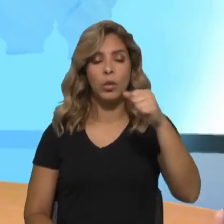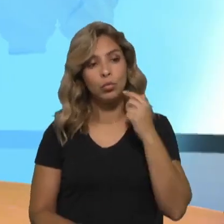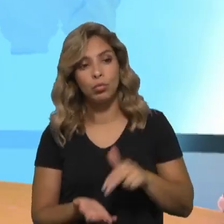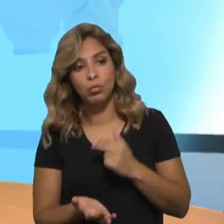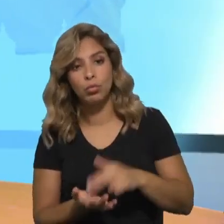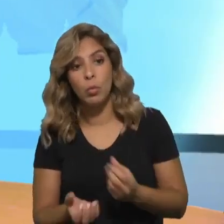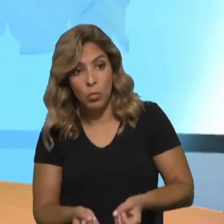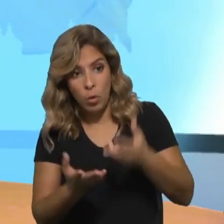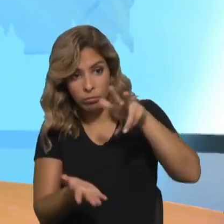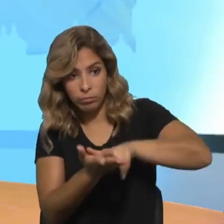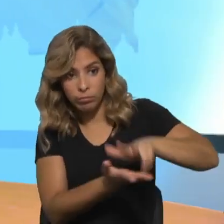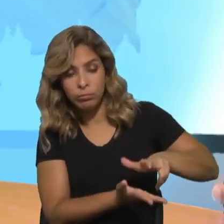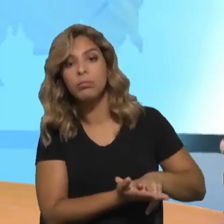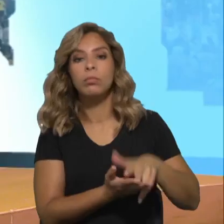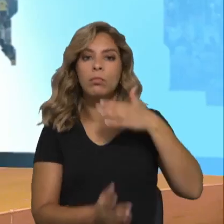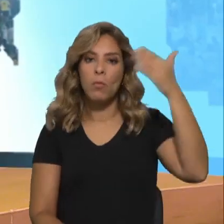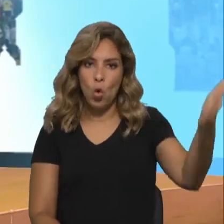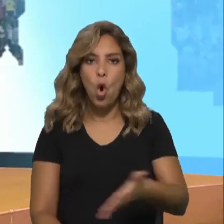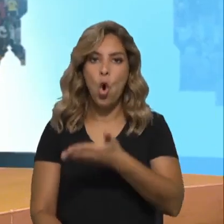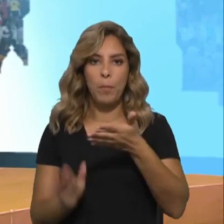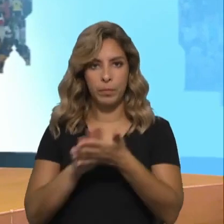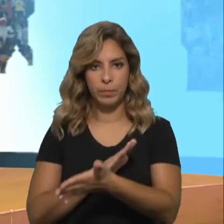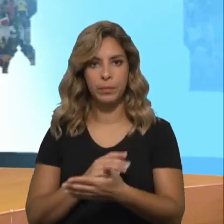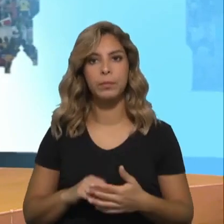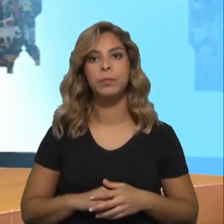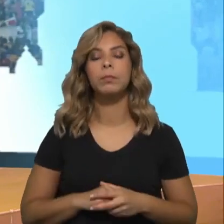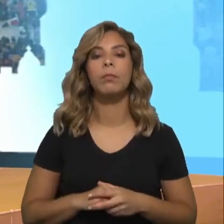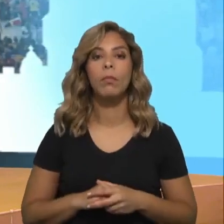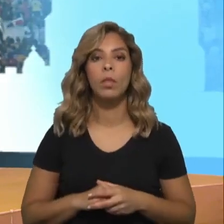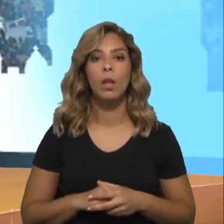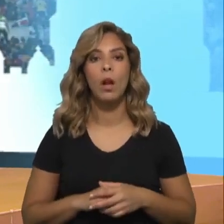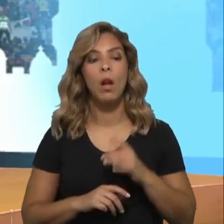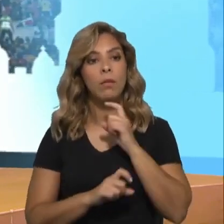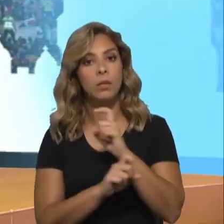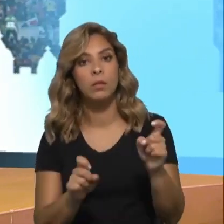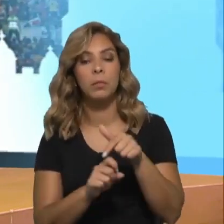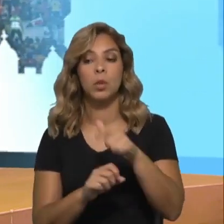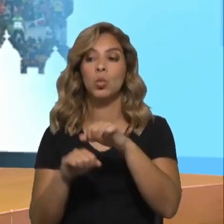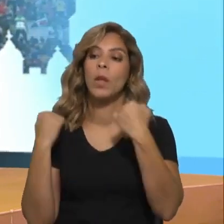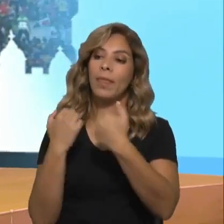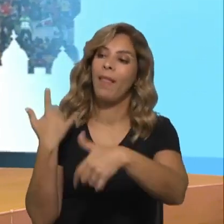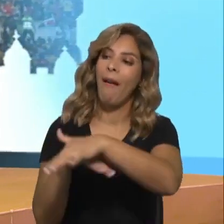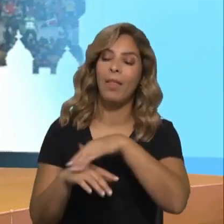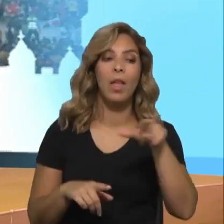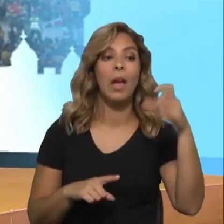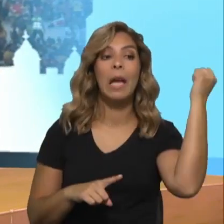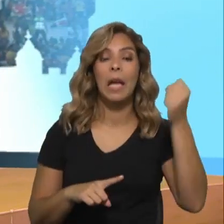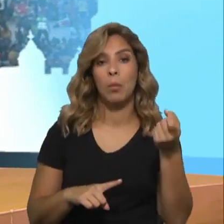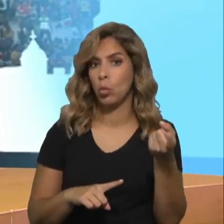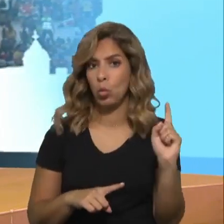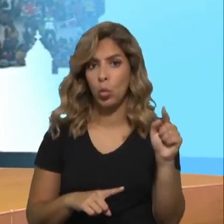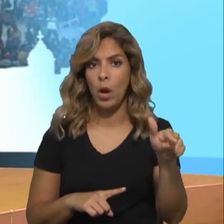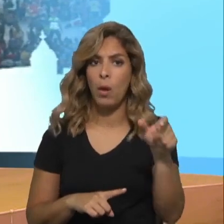é preciso salvaguardar que estas pessoas, também informar a sociedade que estas pessoas não cometeram nenhum crime e que devem ser